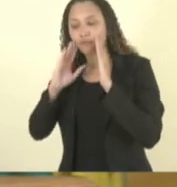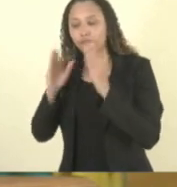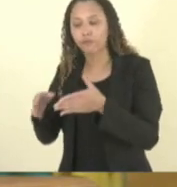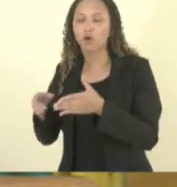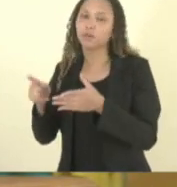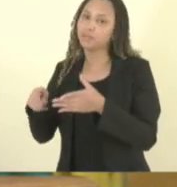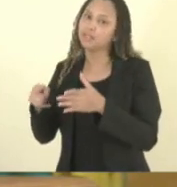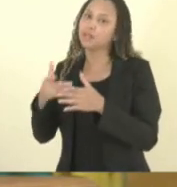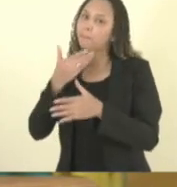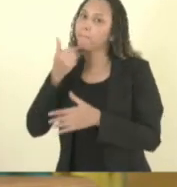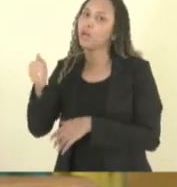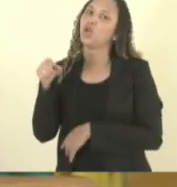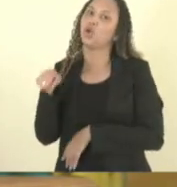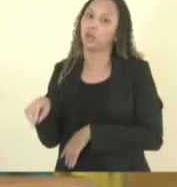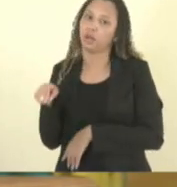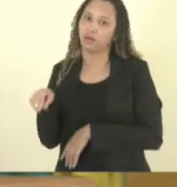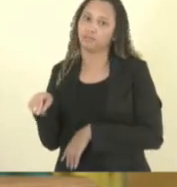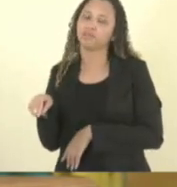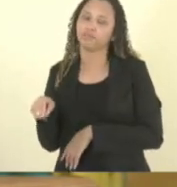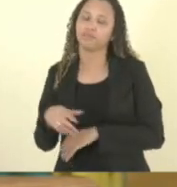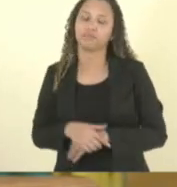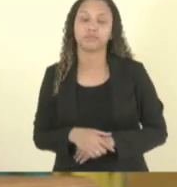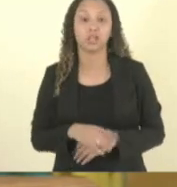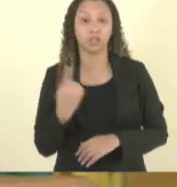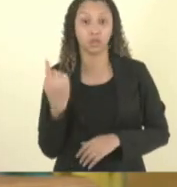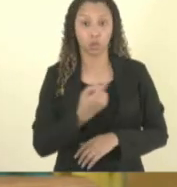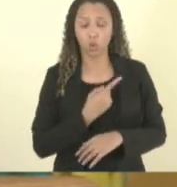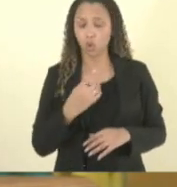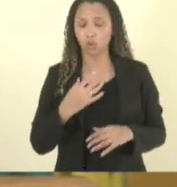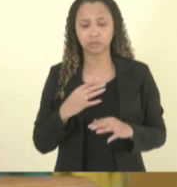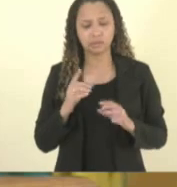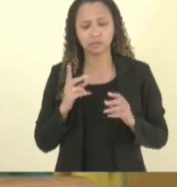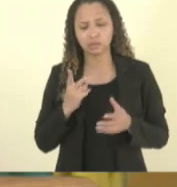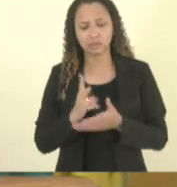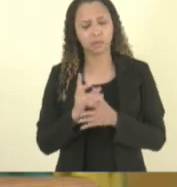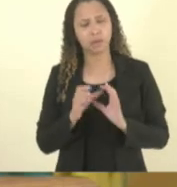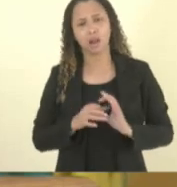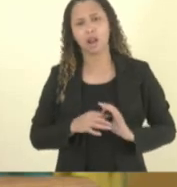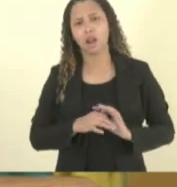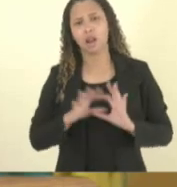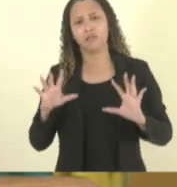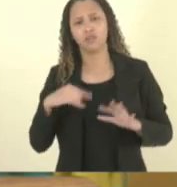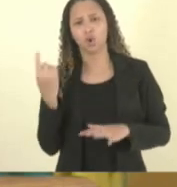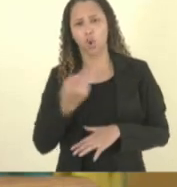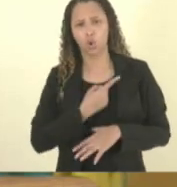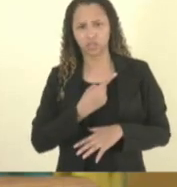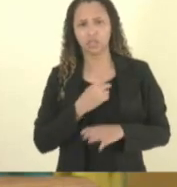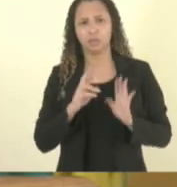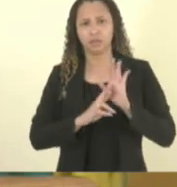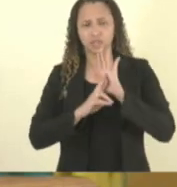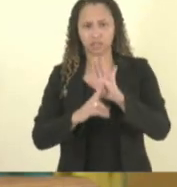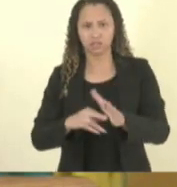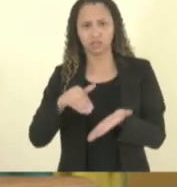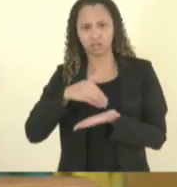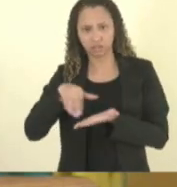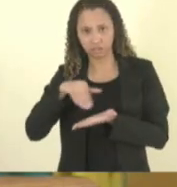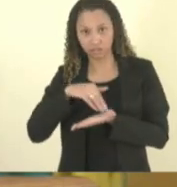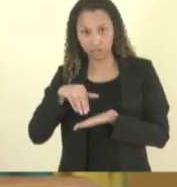está atento a esses detalhes nós nos colocamos à disposição enquanto secretaria e